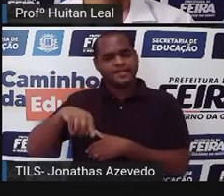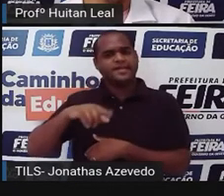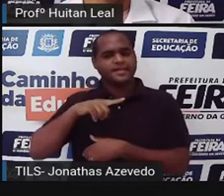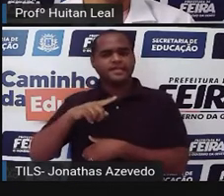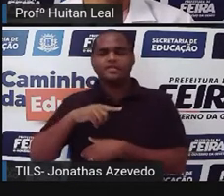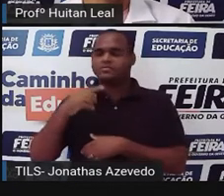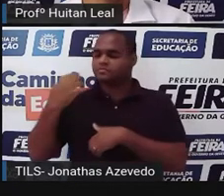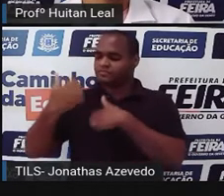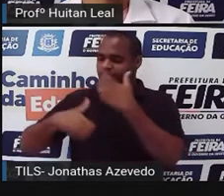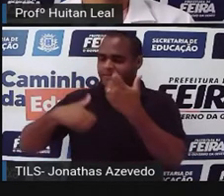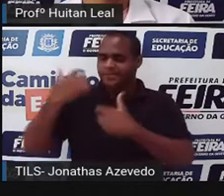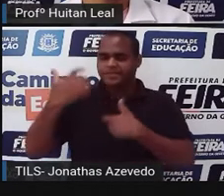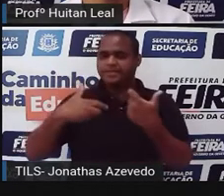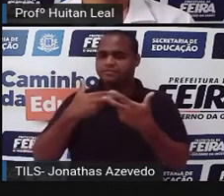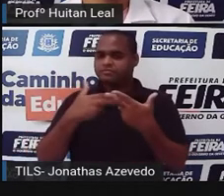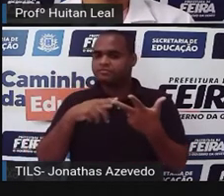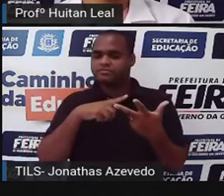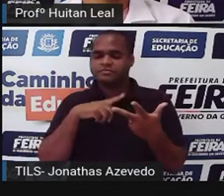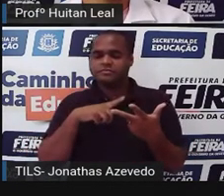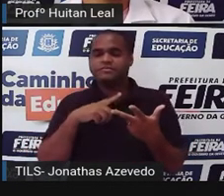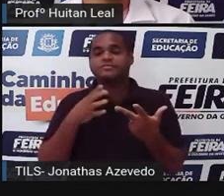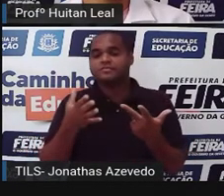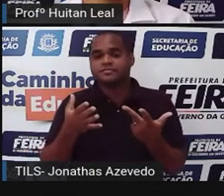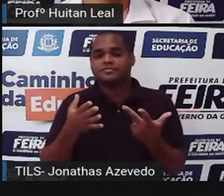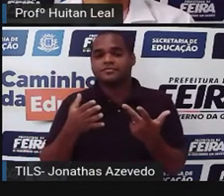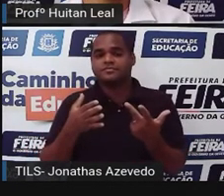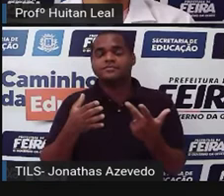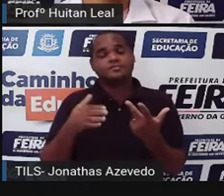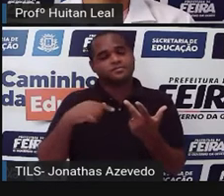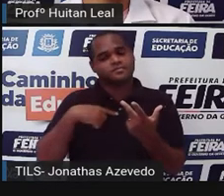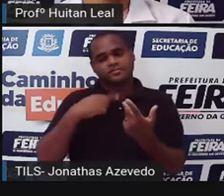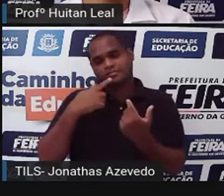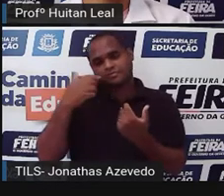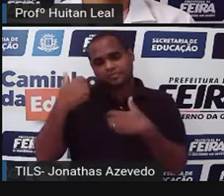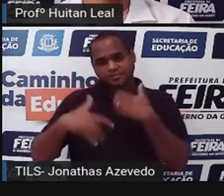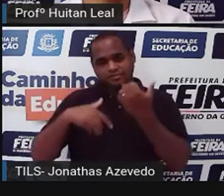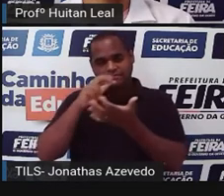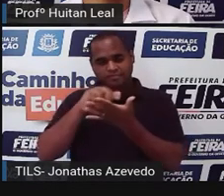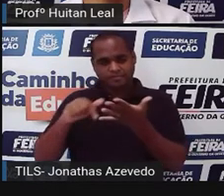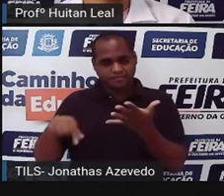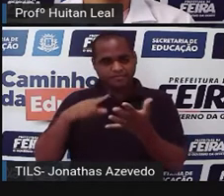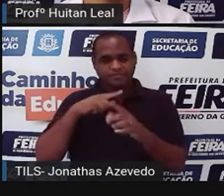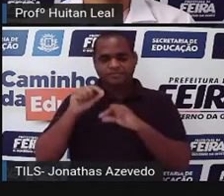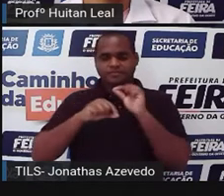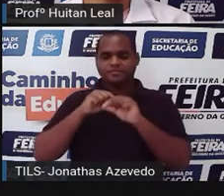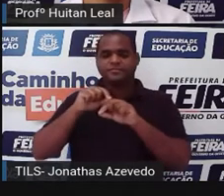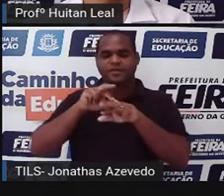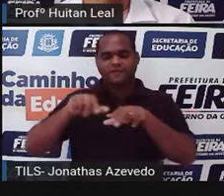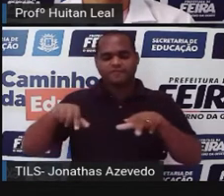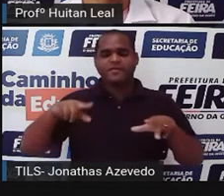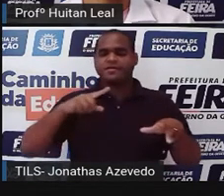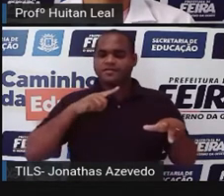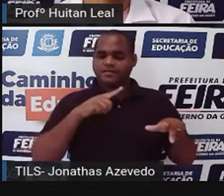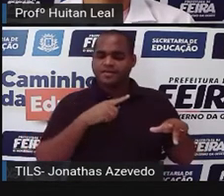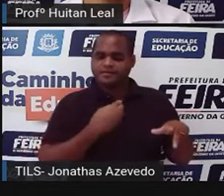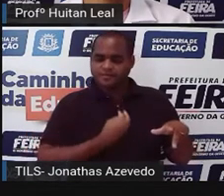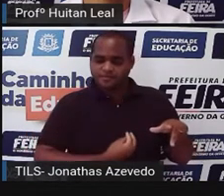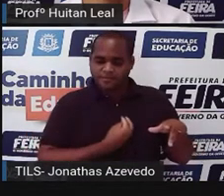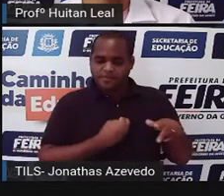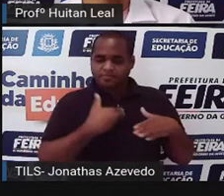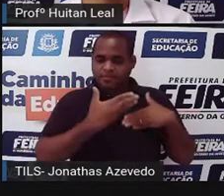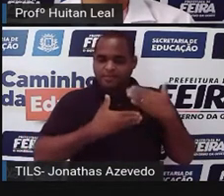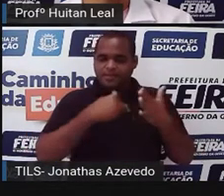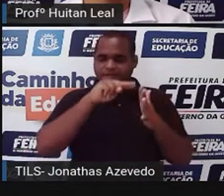personagens. Esse elemento corresponde aos seres que executam e sofrem ações durante o enreiro das